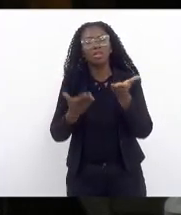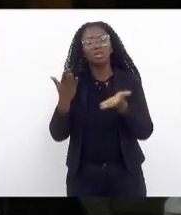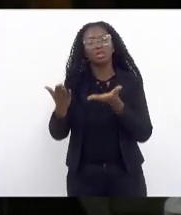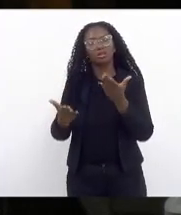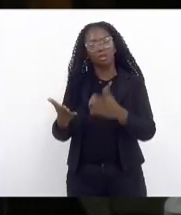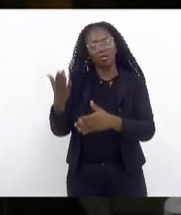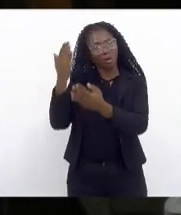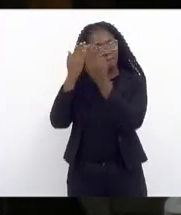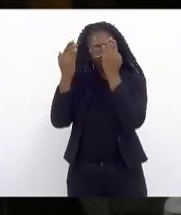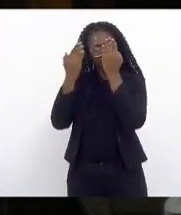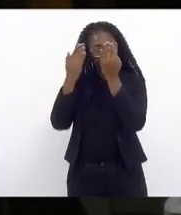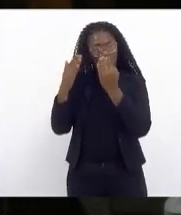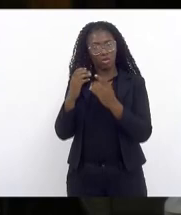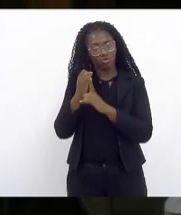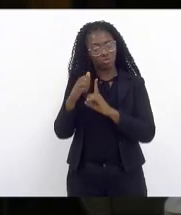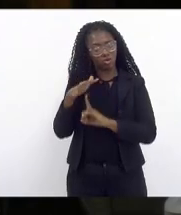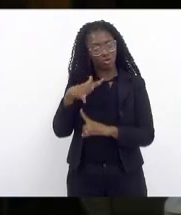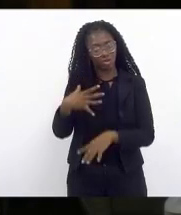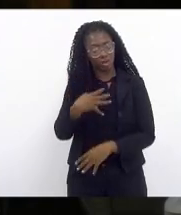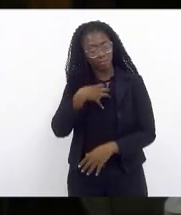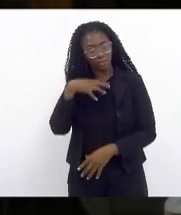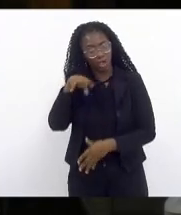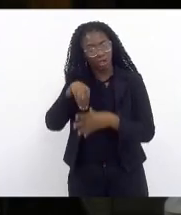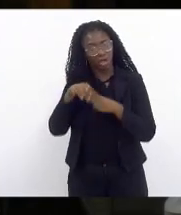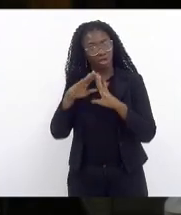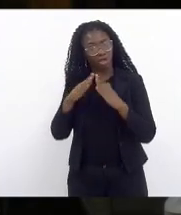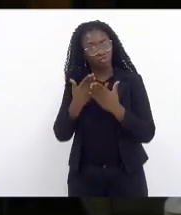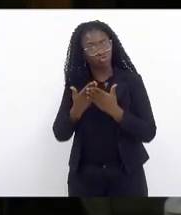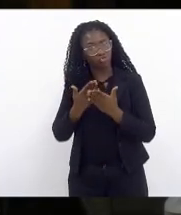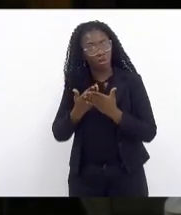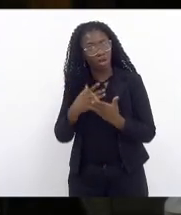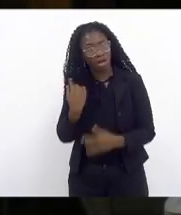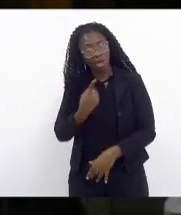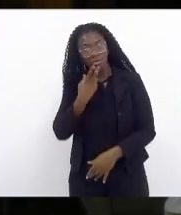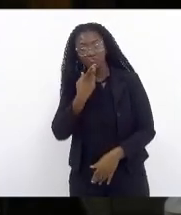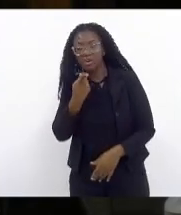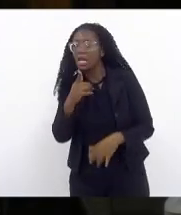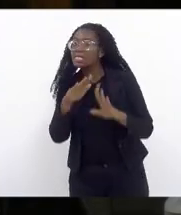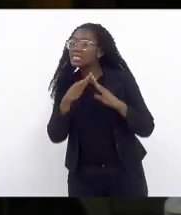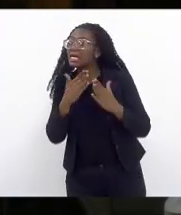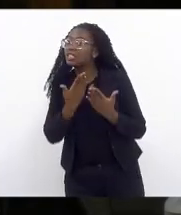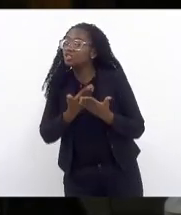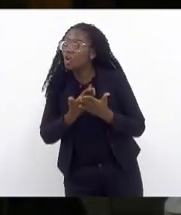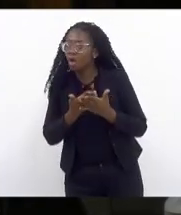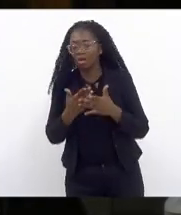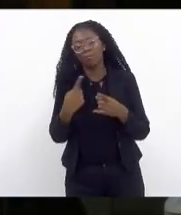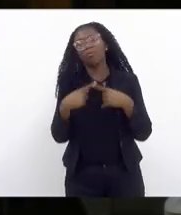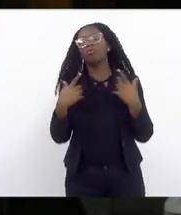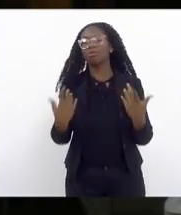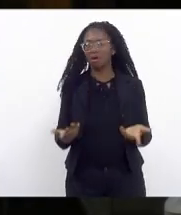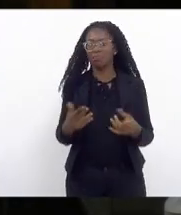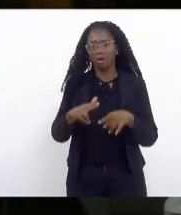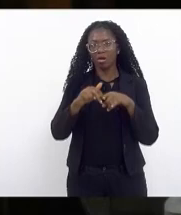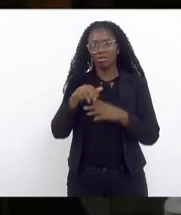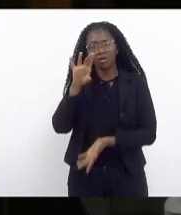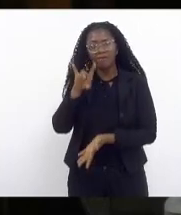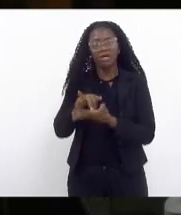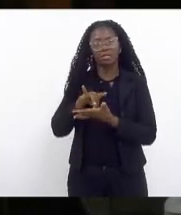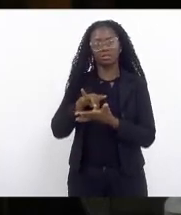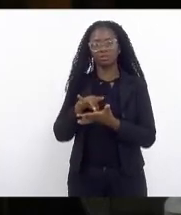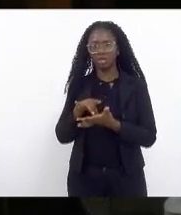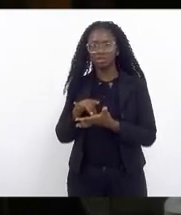-emocional nas escolas a gente está falando nas escolas porque na verdade vai ser